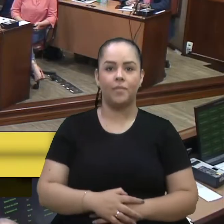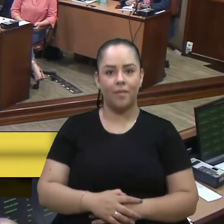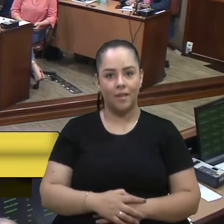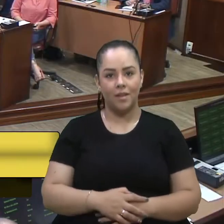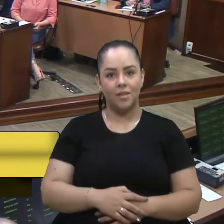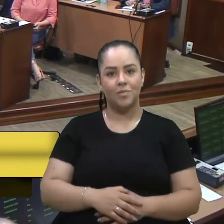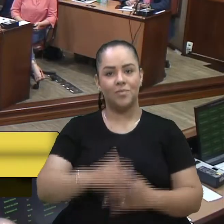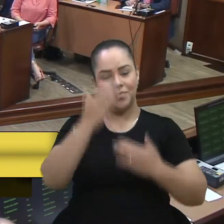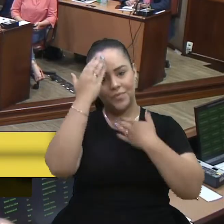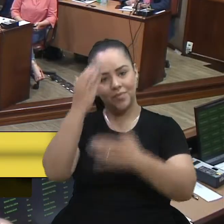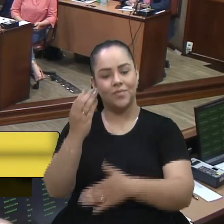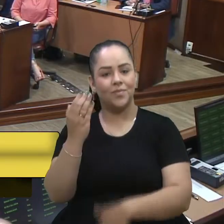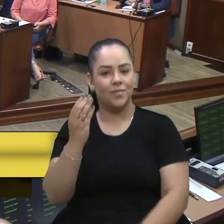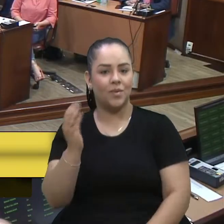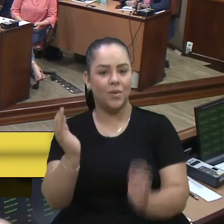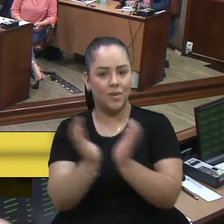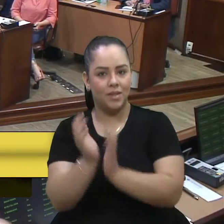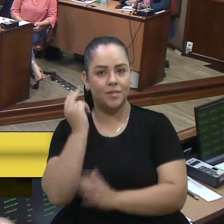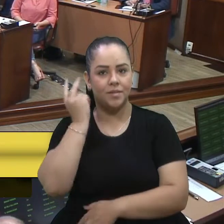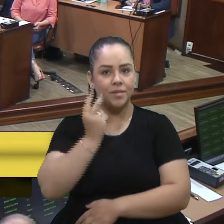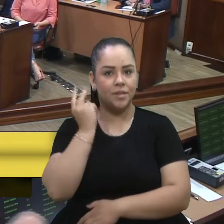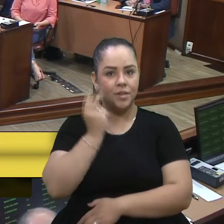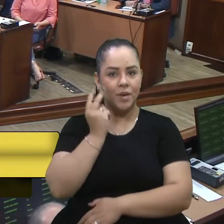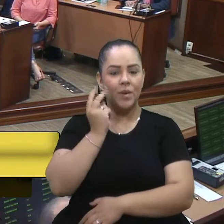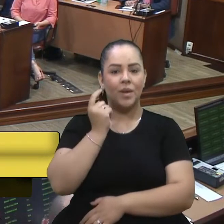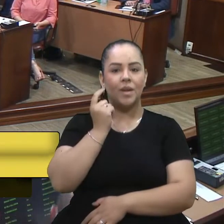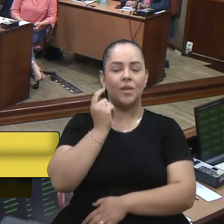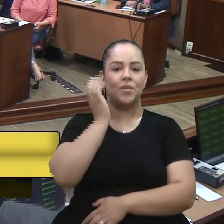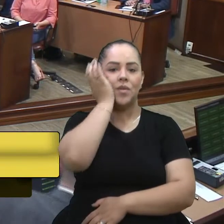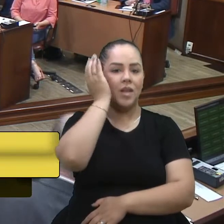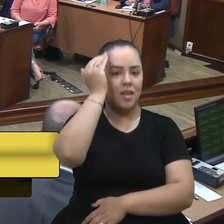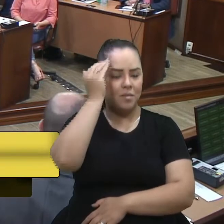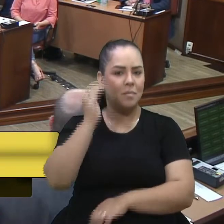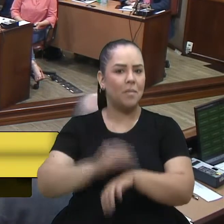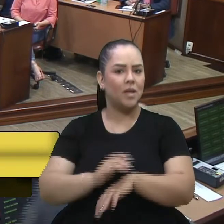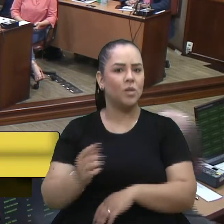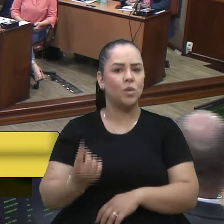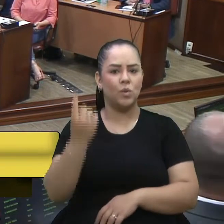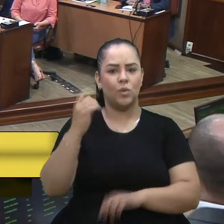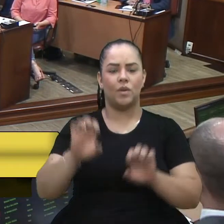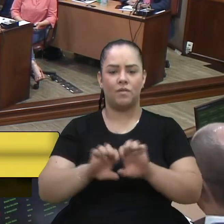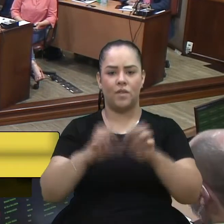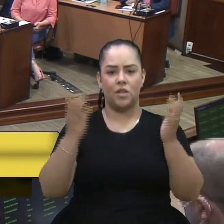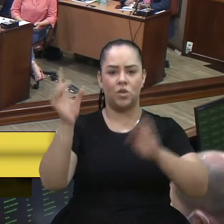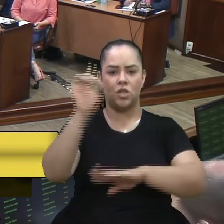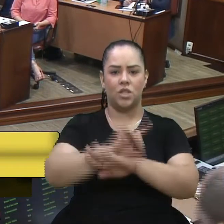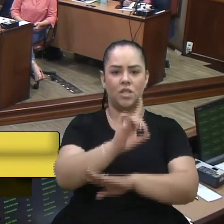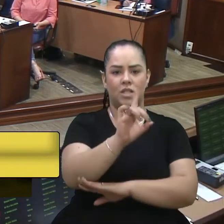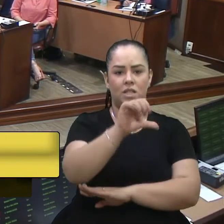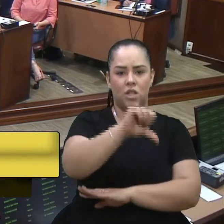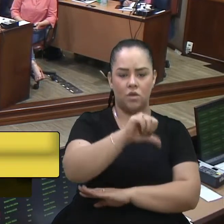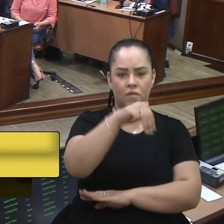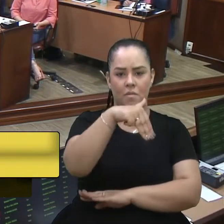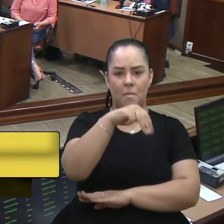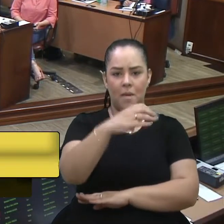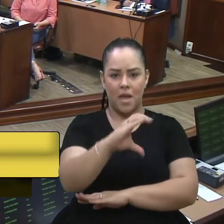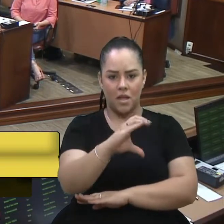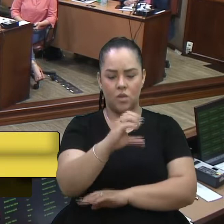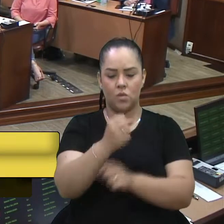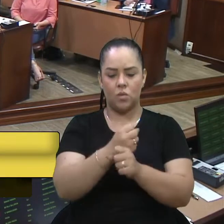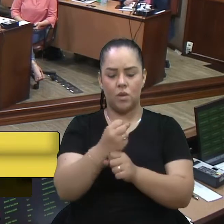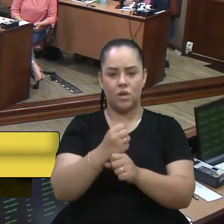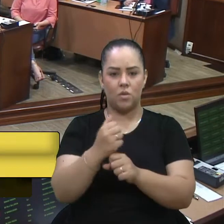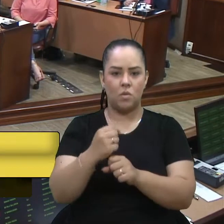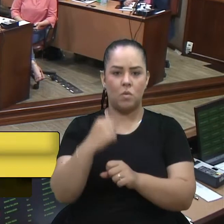colega vereador Felipe. Um outro grande evento será realizado dia 19 de março do ano que